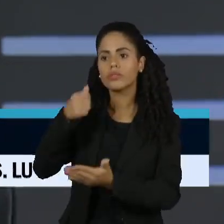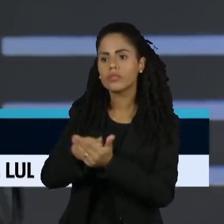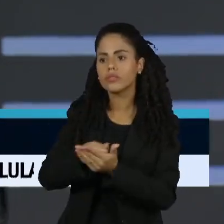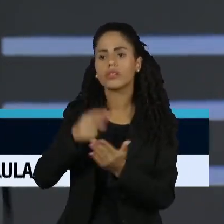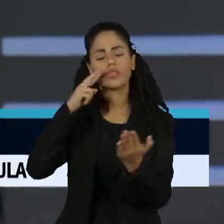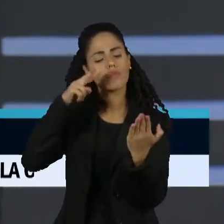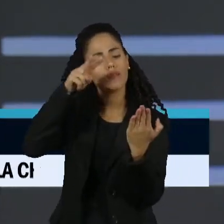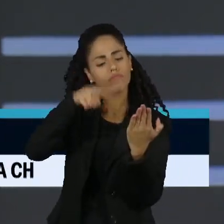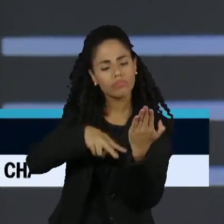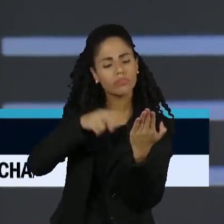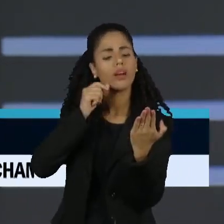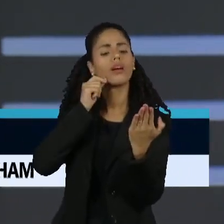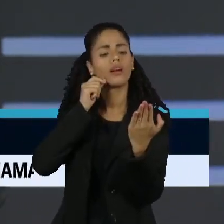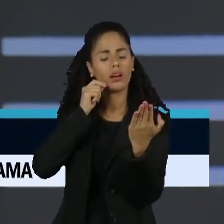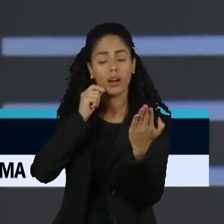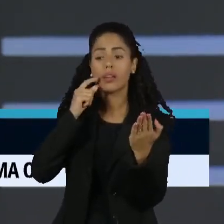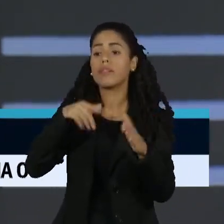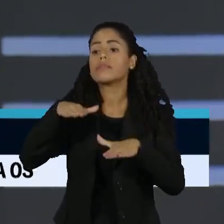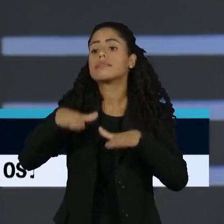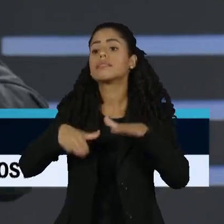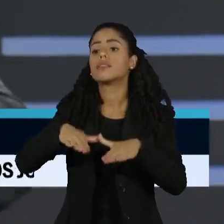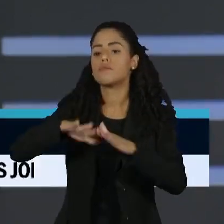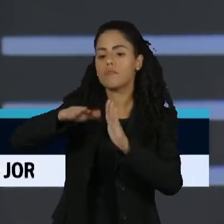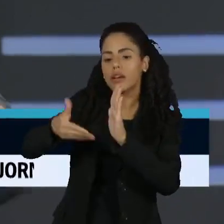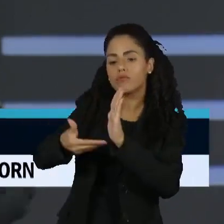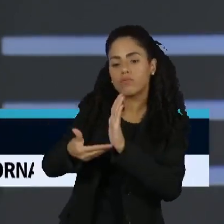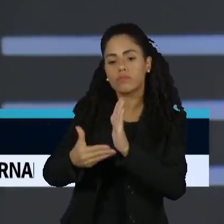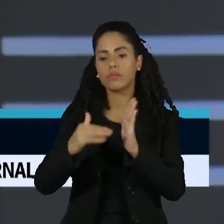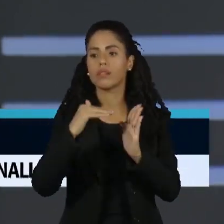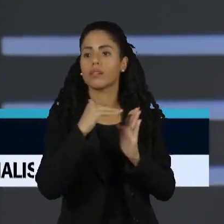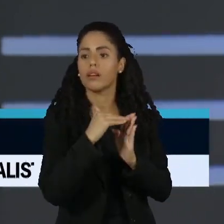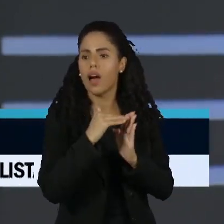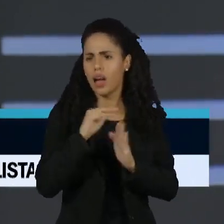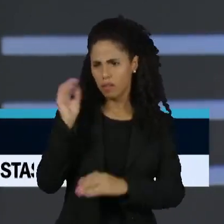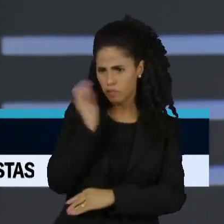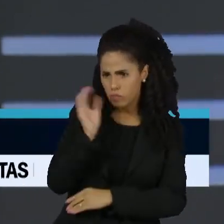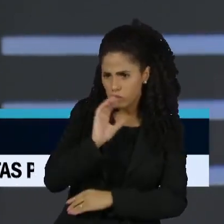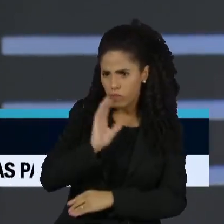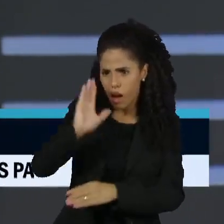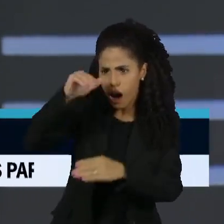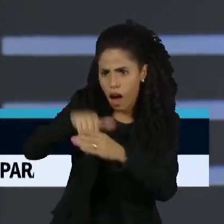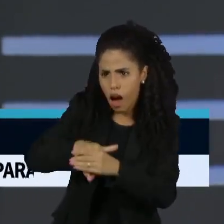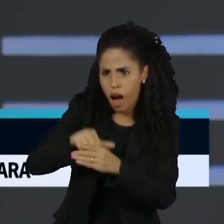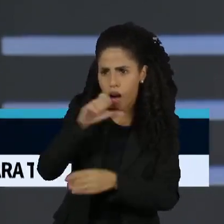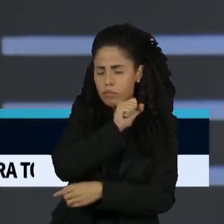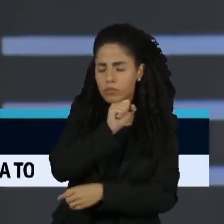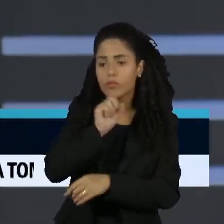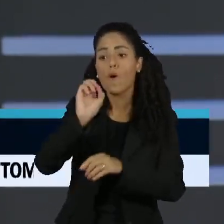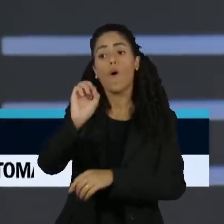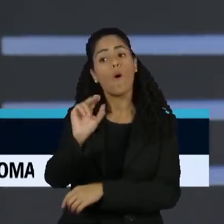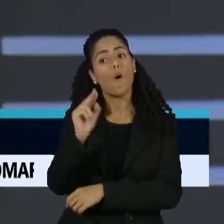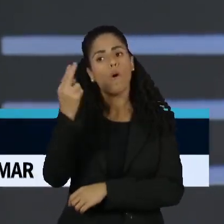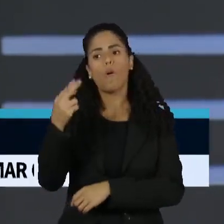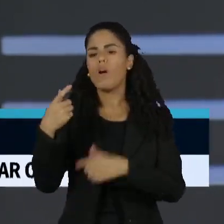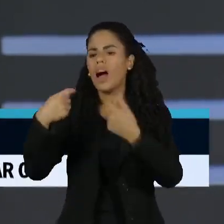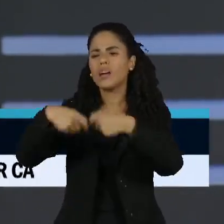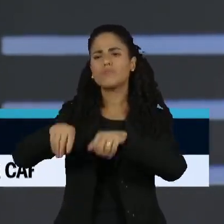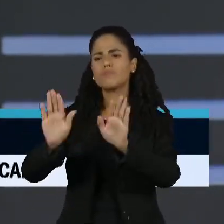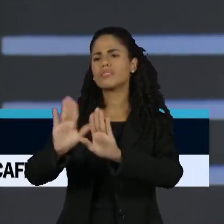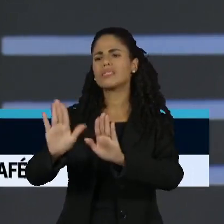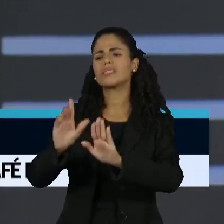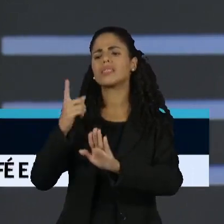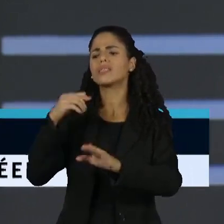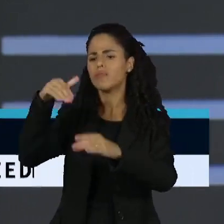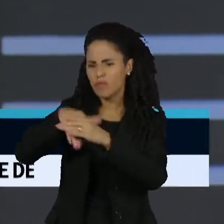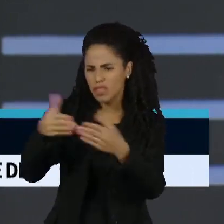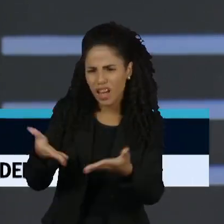a temperatura do plenário, vai sentir se realmente há uma urgência para aquilo, em primeiro lugar. E se aquilo não for, então ele nem vai colocar em